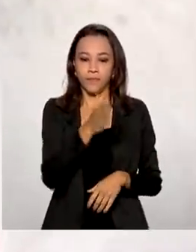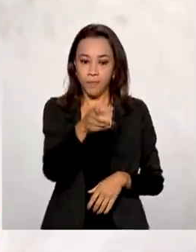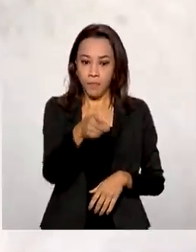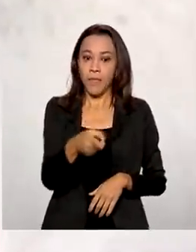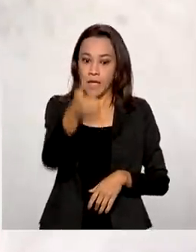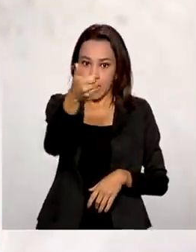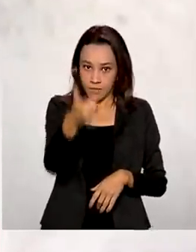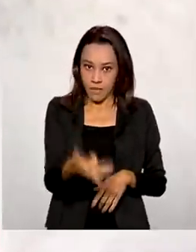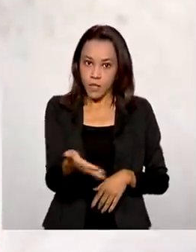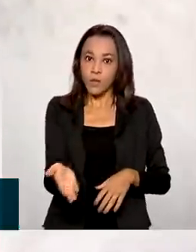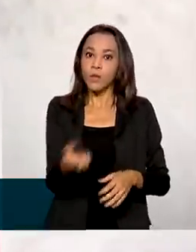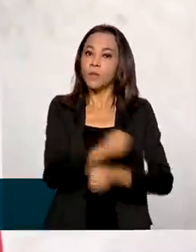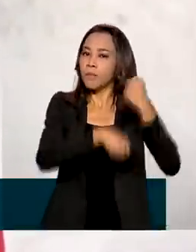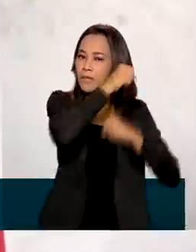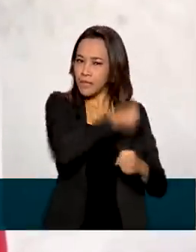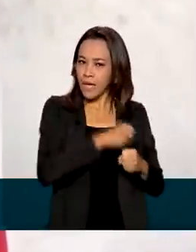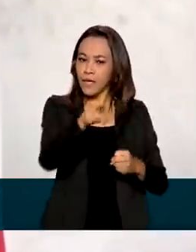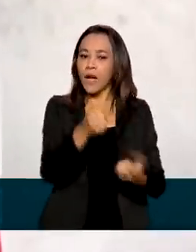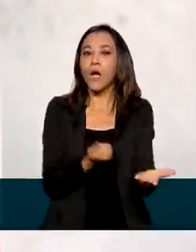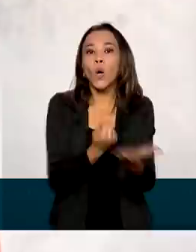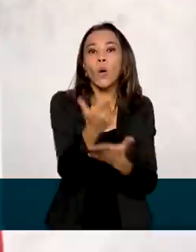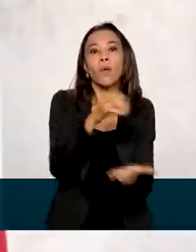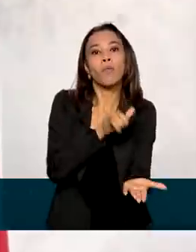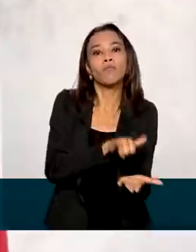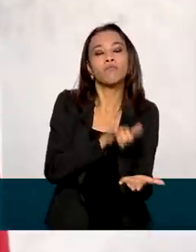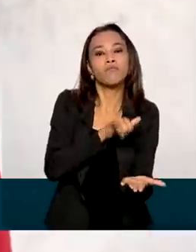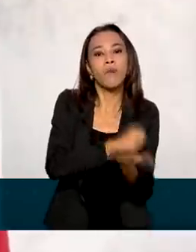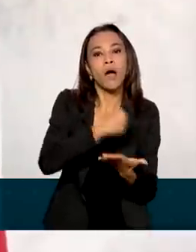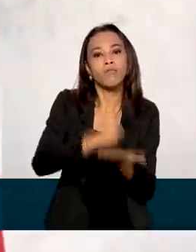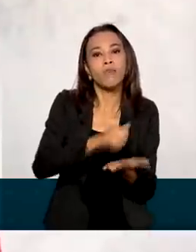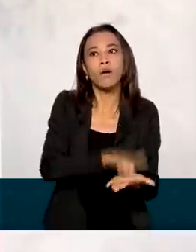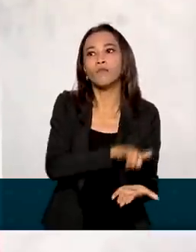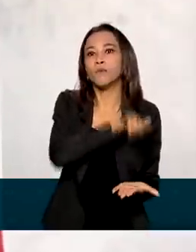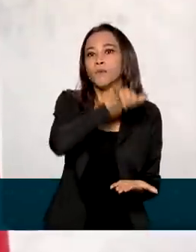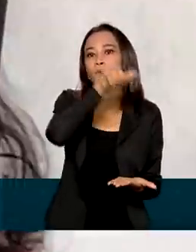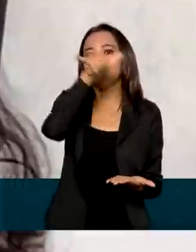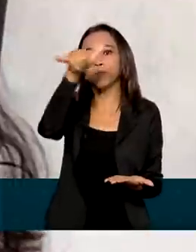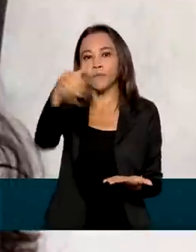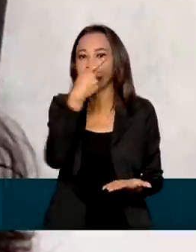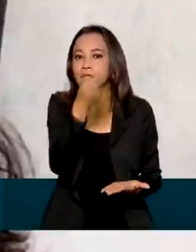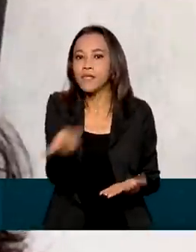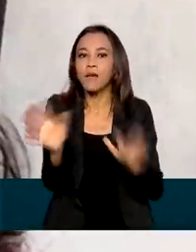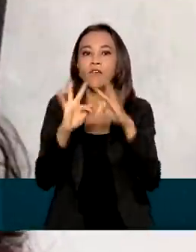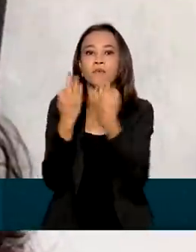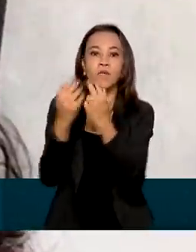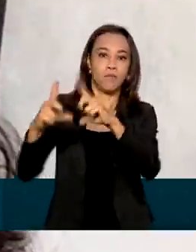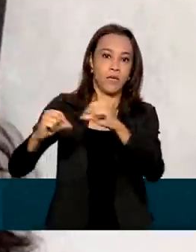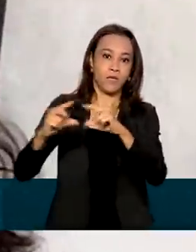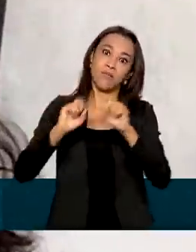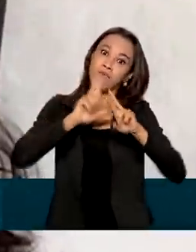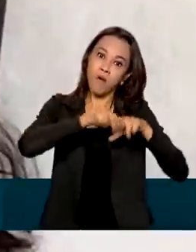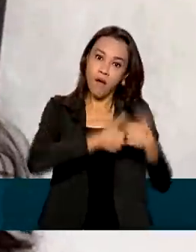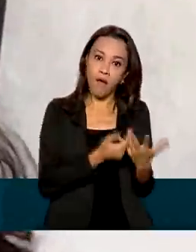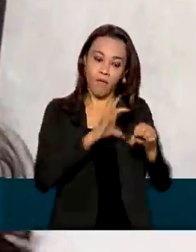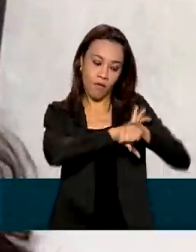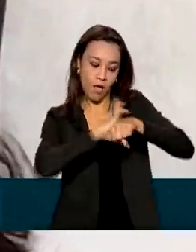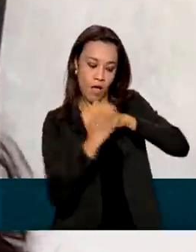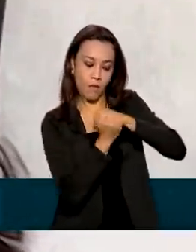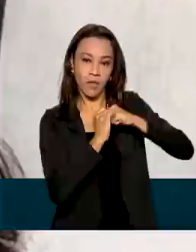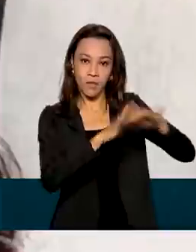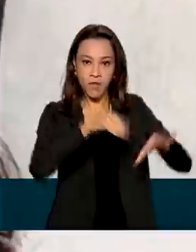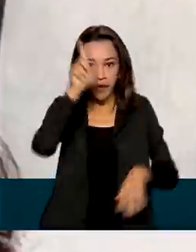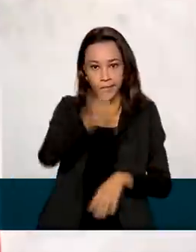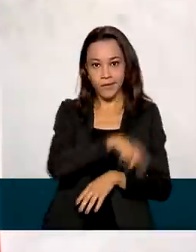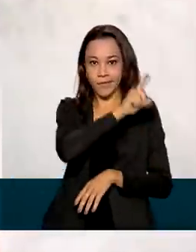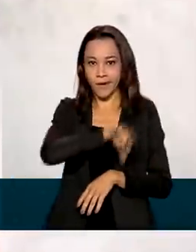passado, a gaúcha Bruna comprou passagens para visitar a família em Brasília. Mas, por causa da pandemia, o voo foi